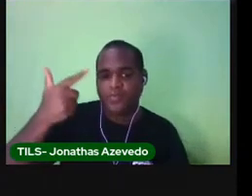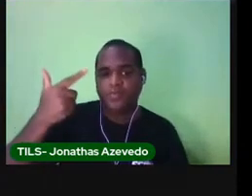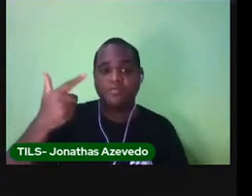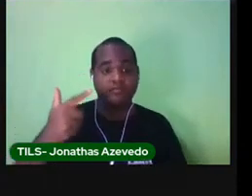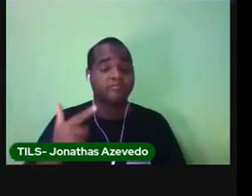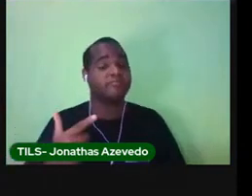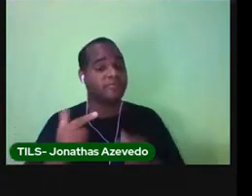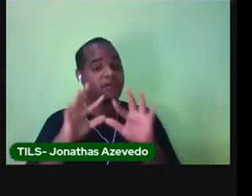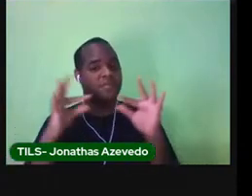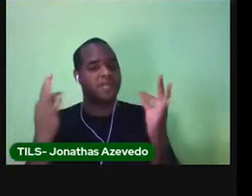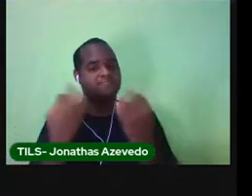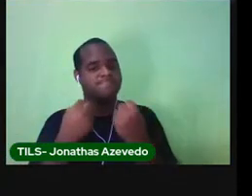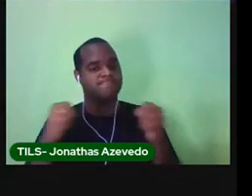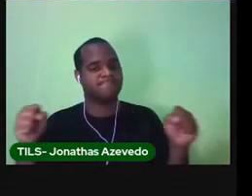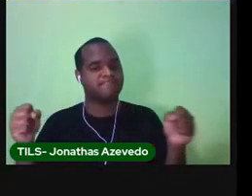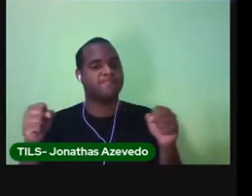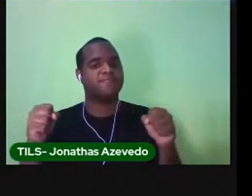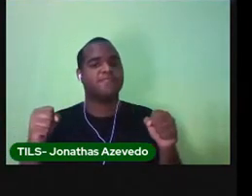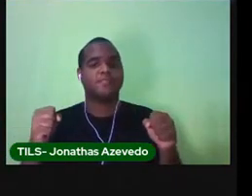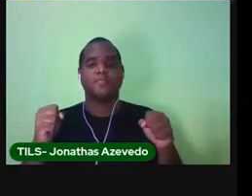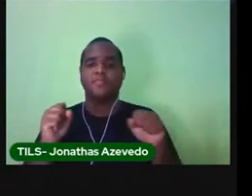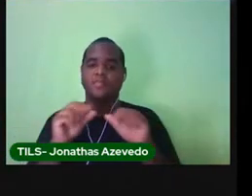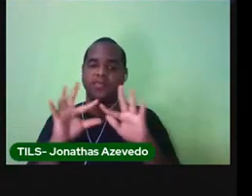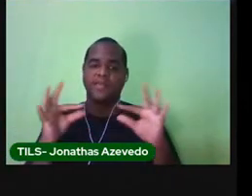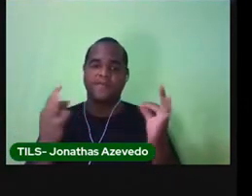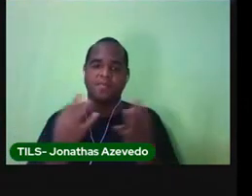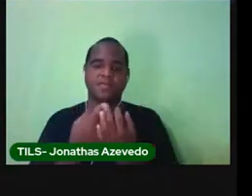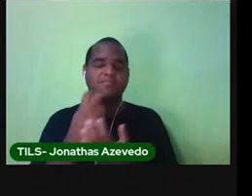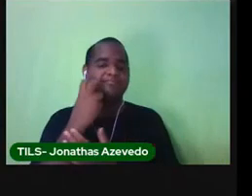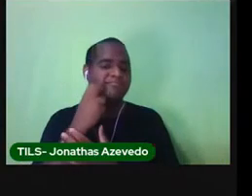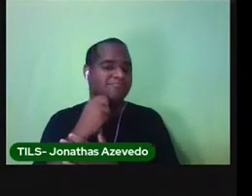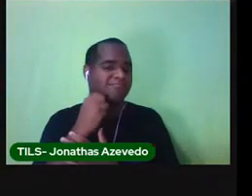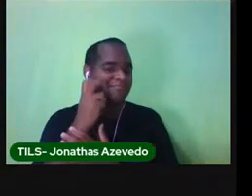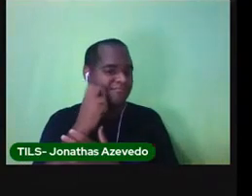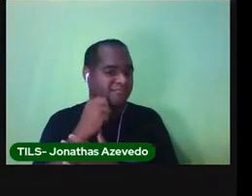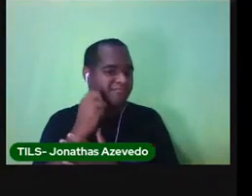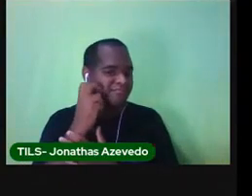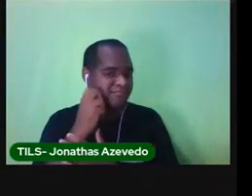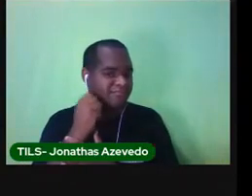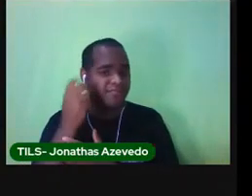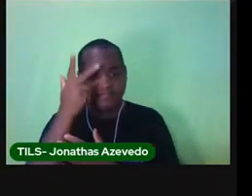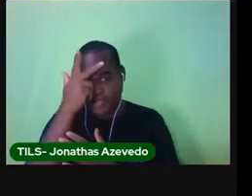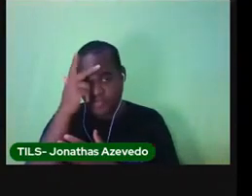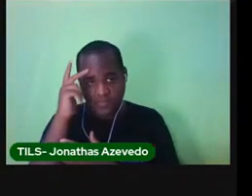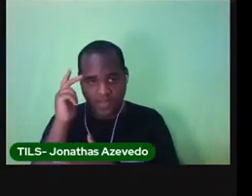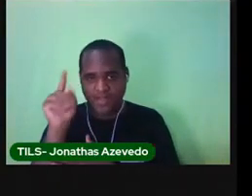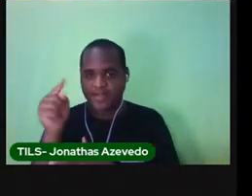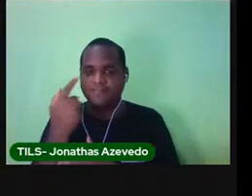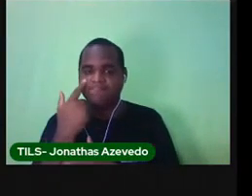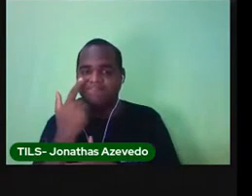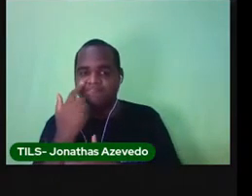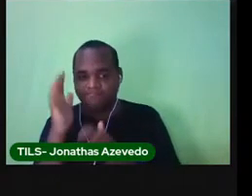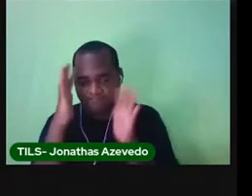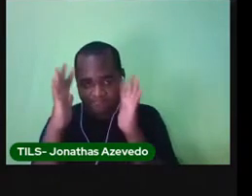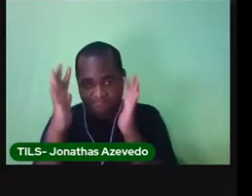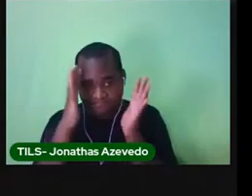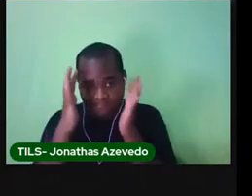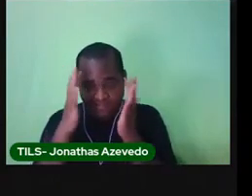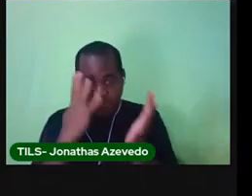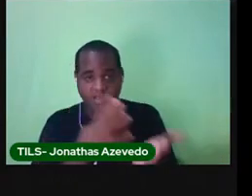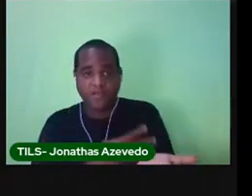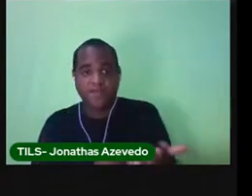grande. Tem famílias com os filhos adotivos. Quando as pessoas resolvem pegar